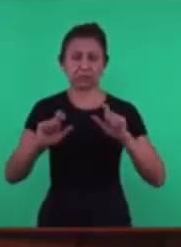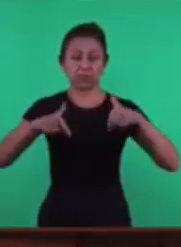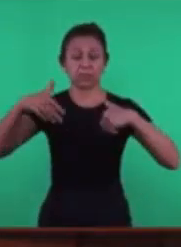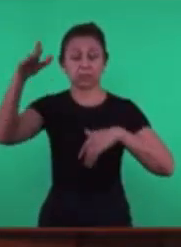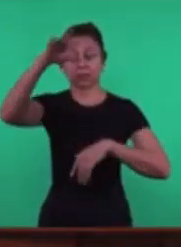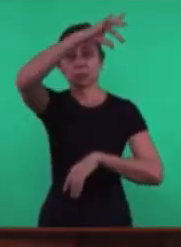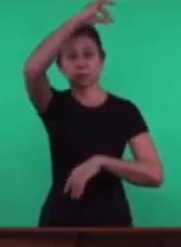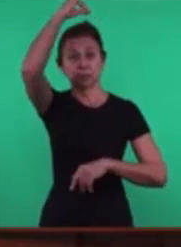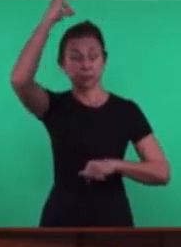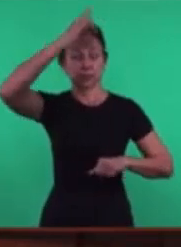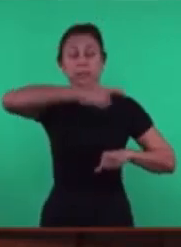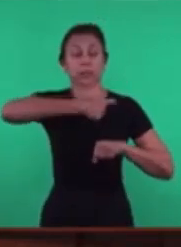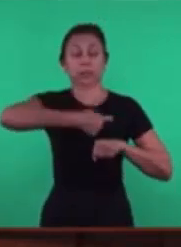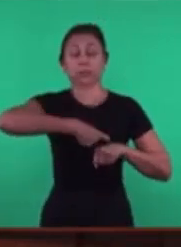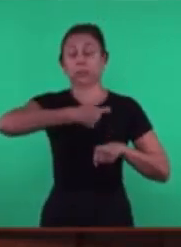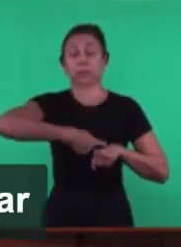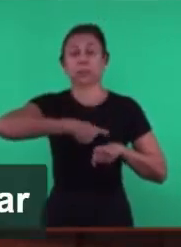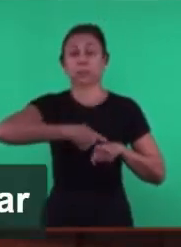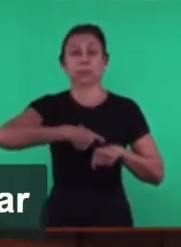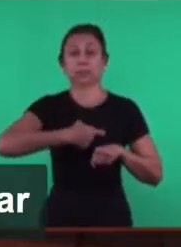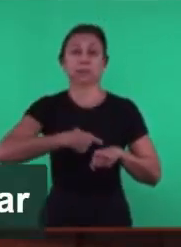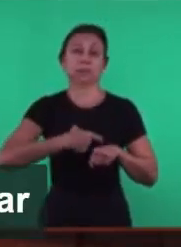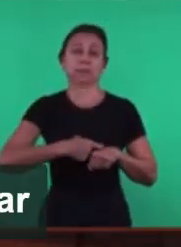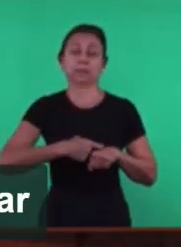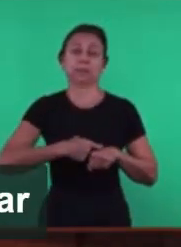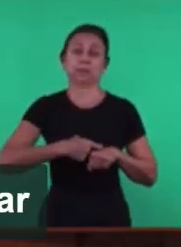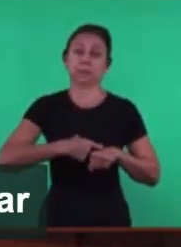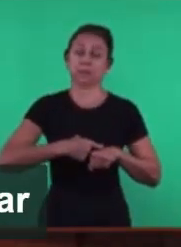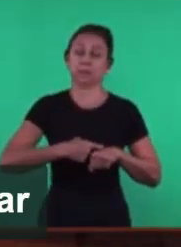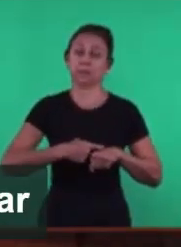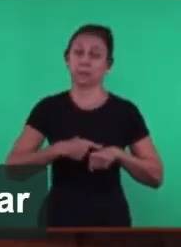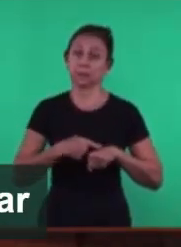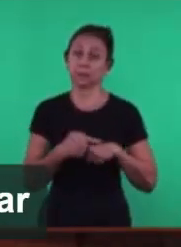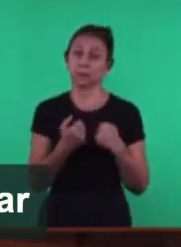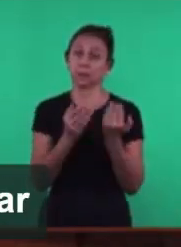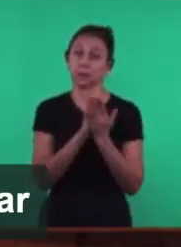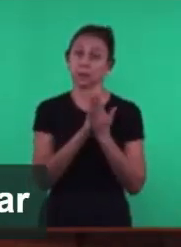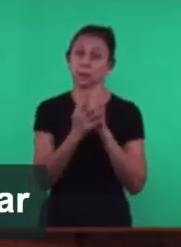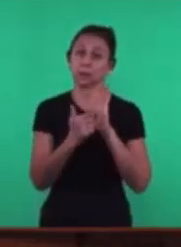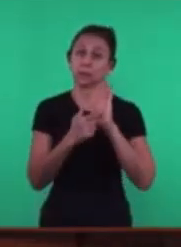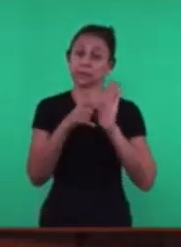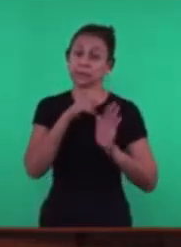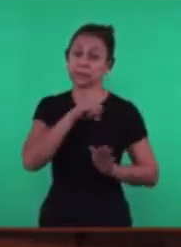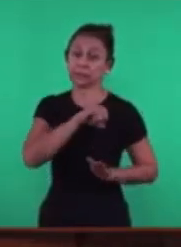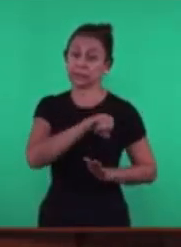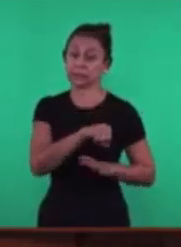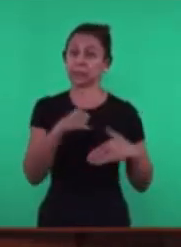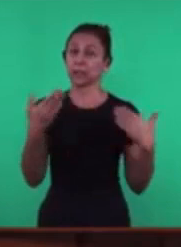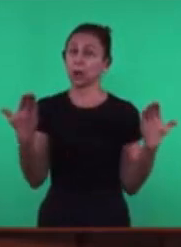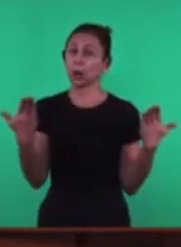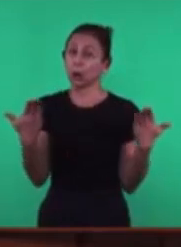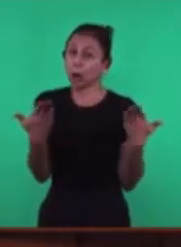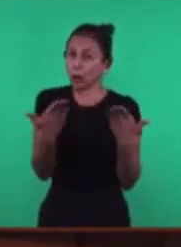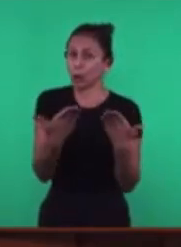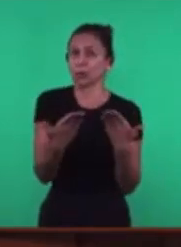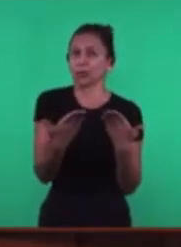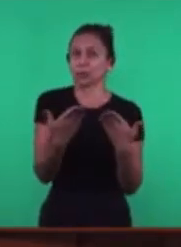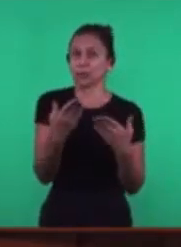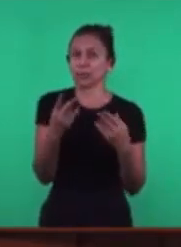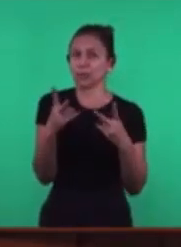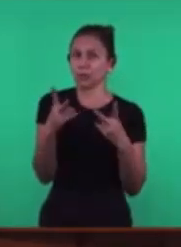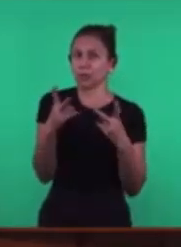Ele endurece O coração E por isso A palavra De José Se hoje Ouvir A sua voz Não